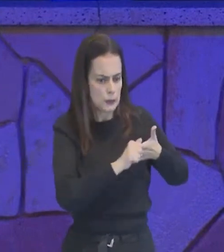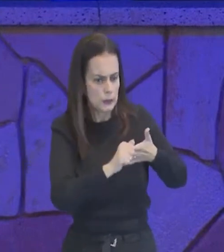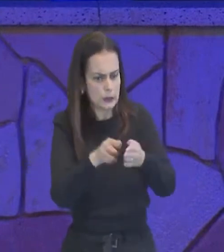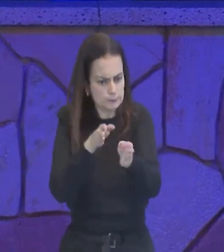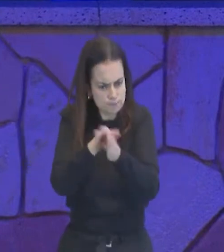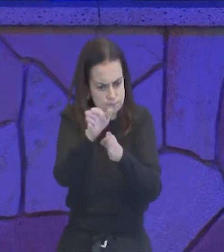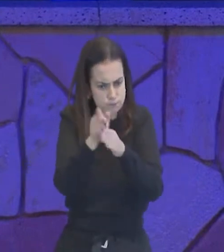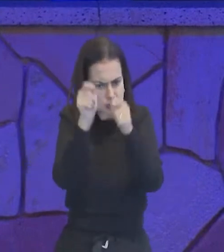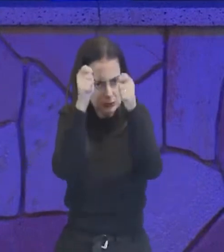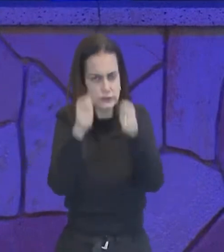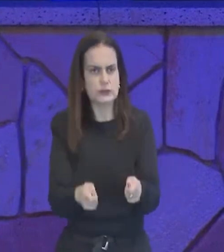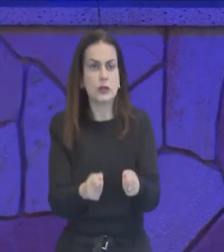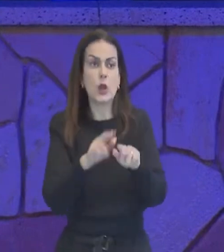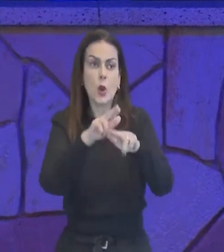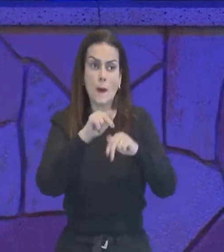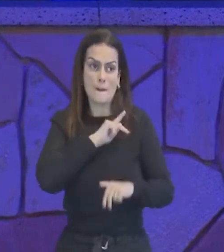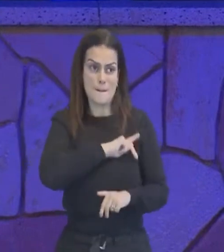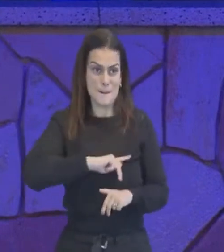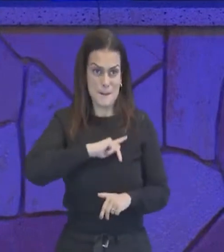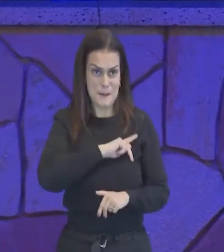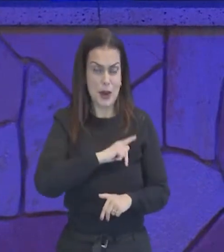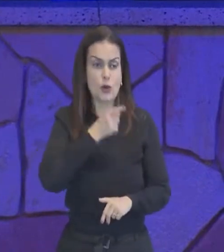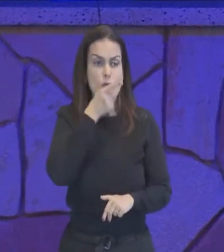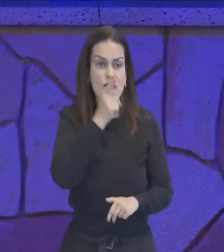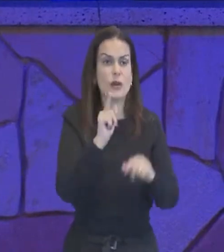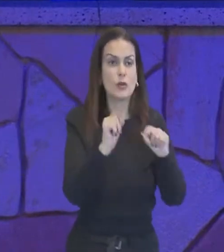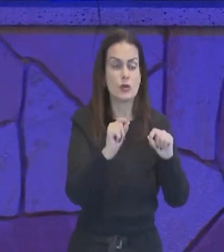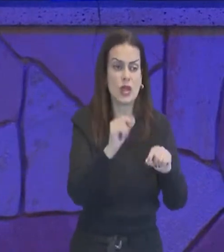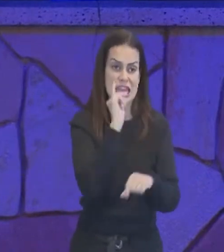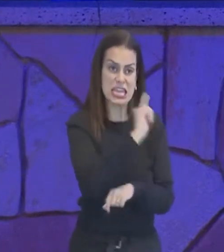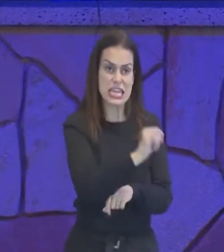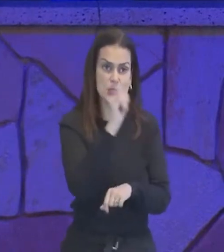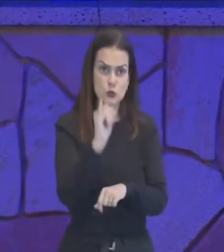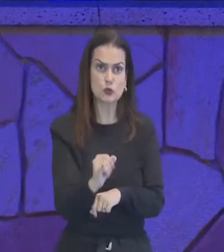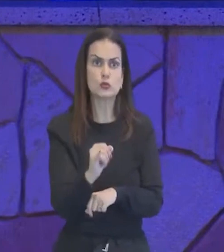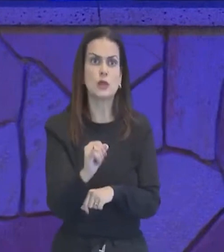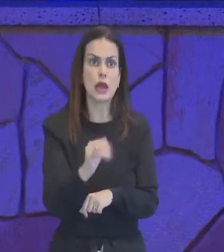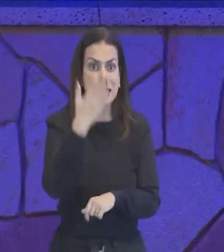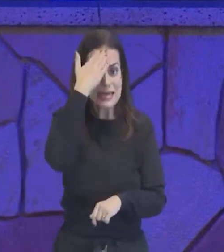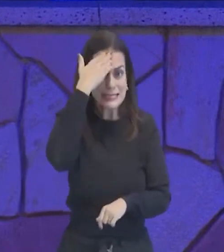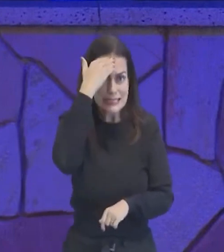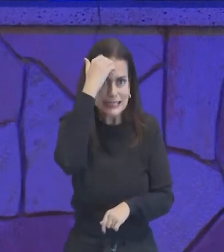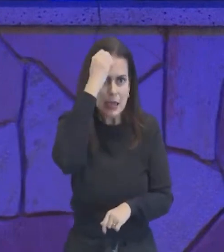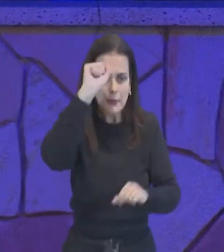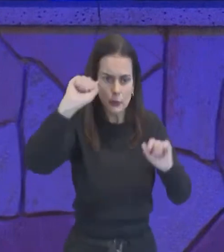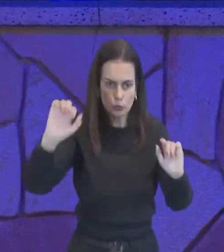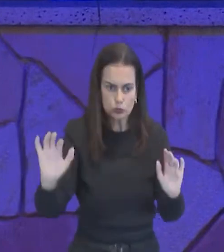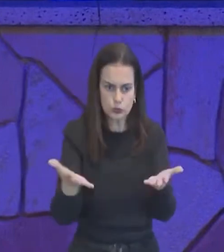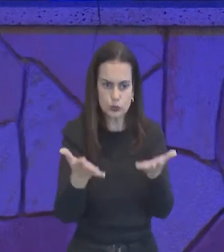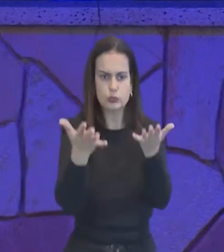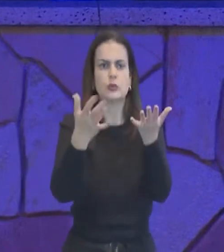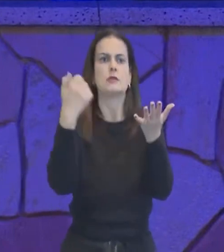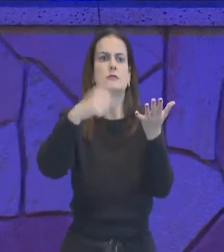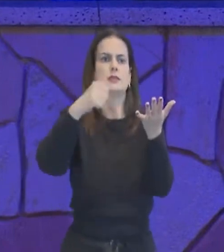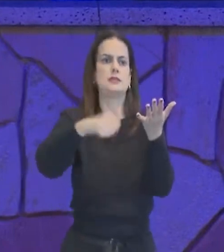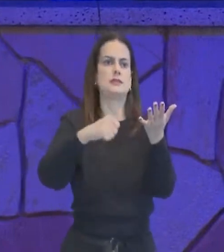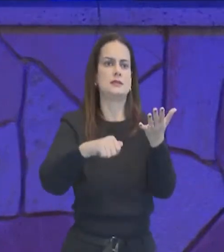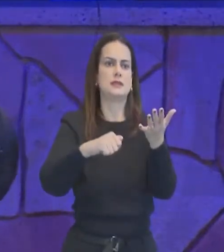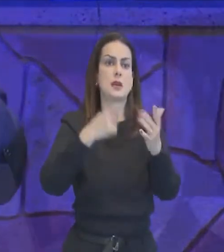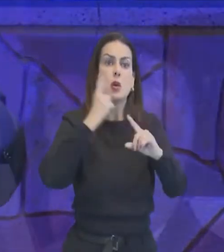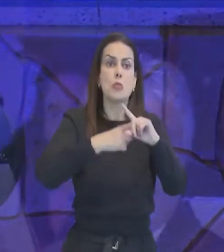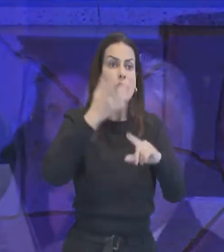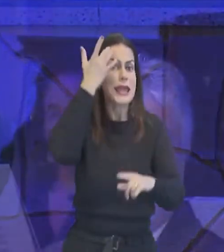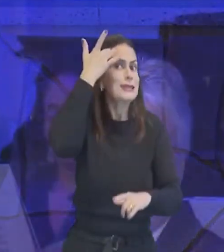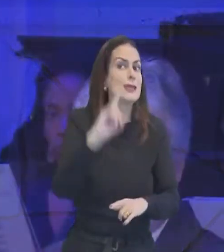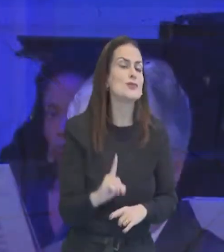e é por isso, que Paulo, lá em Colossenses 3, 16, vai falar, instruímos em sabedoria, porque nós não sabemos,